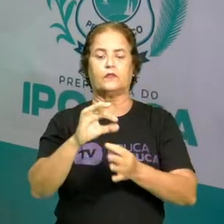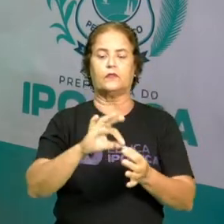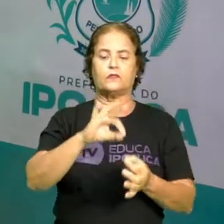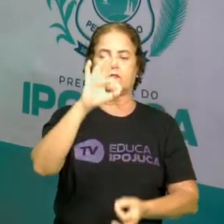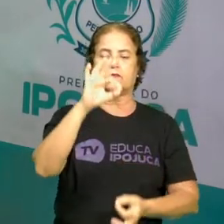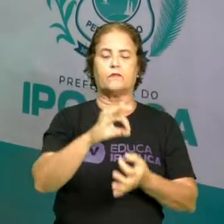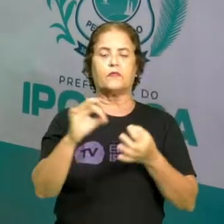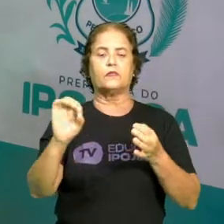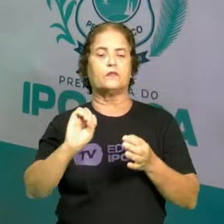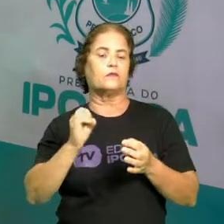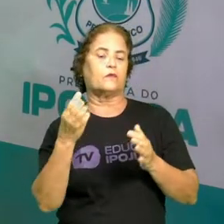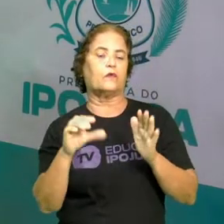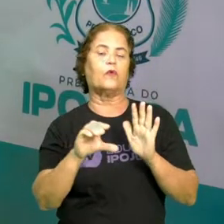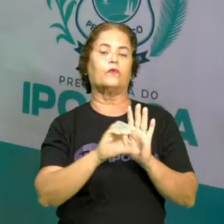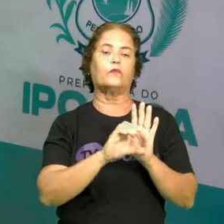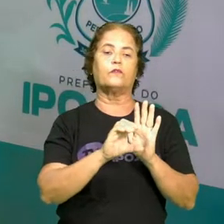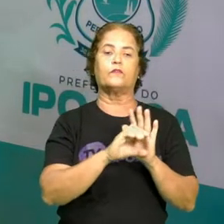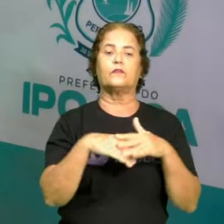codificação.